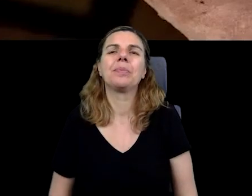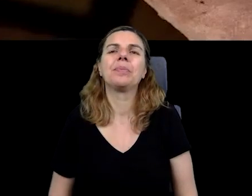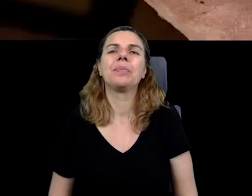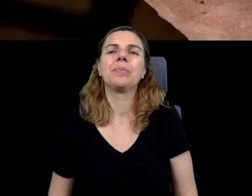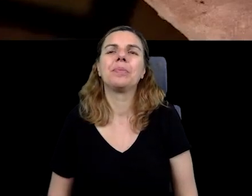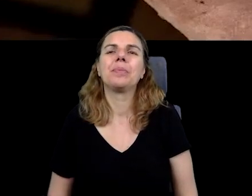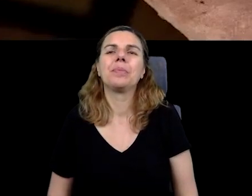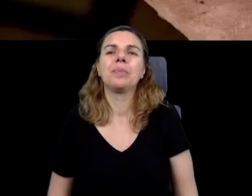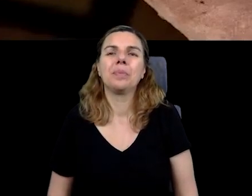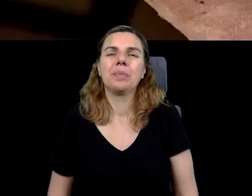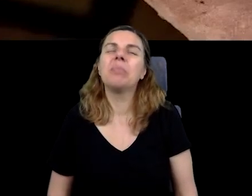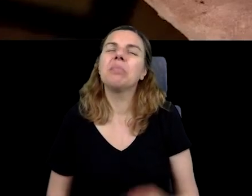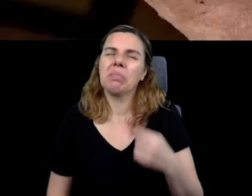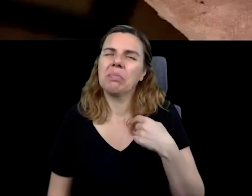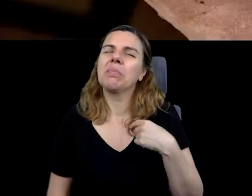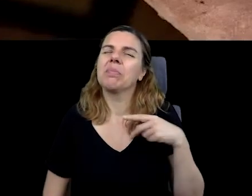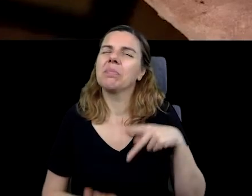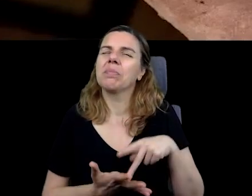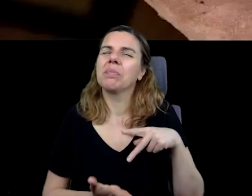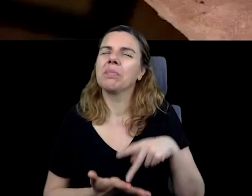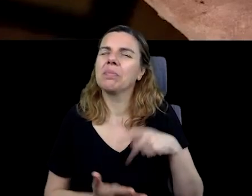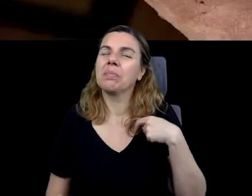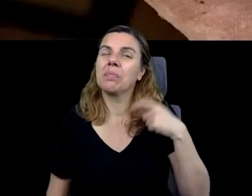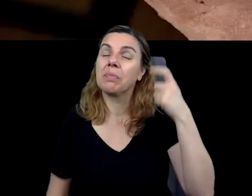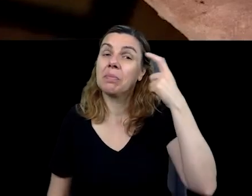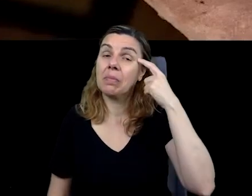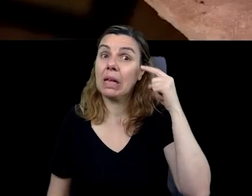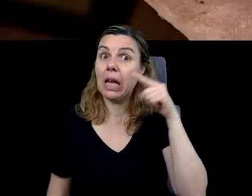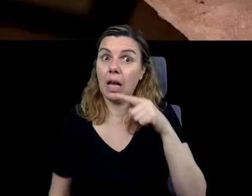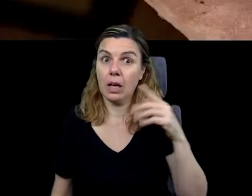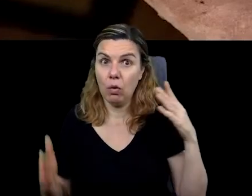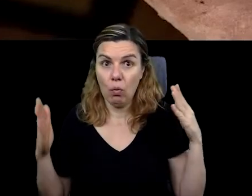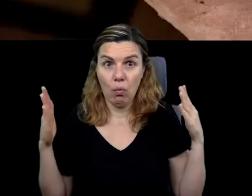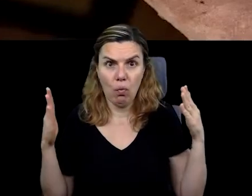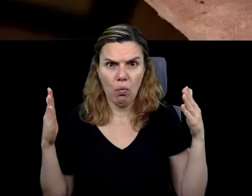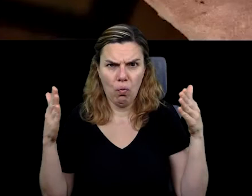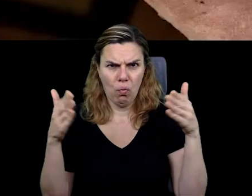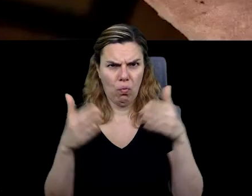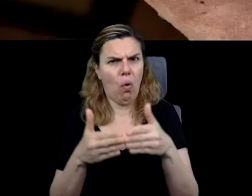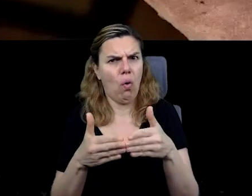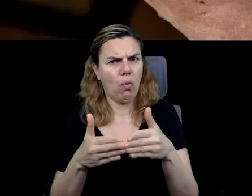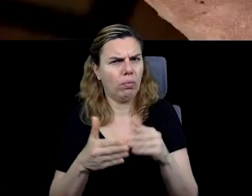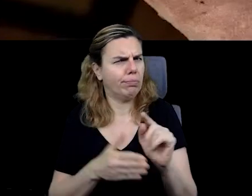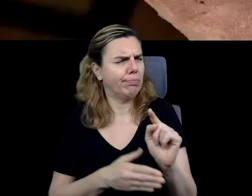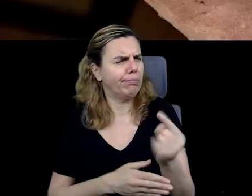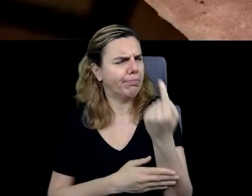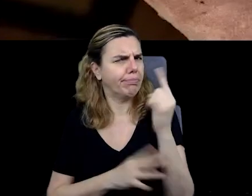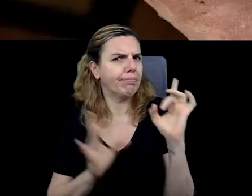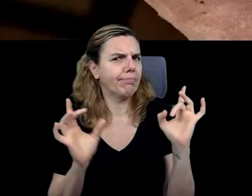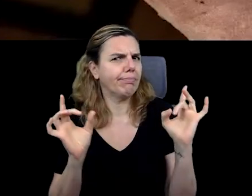era como eu pensava. A consensação dele é única.